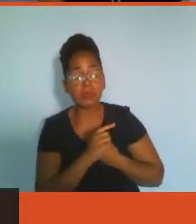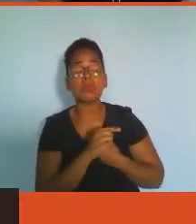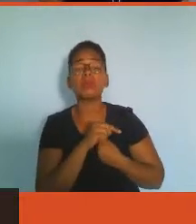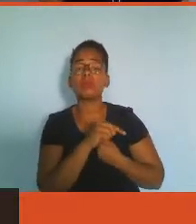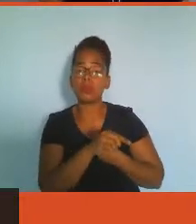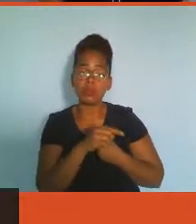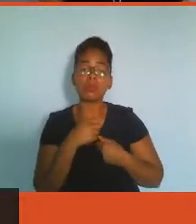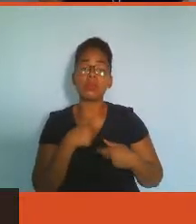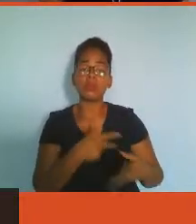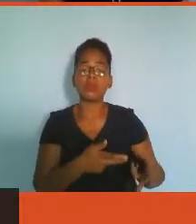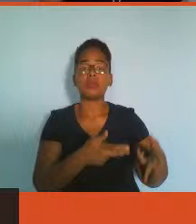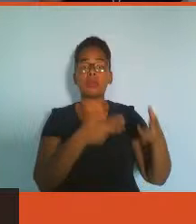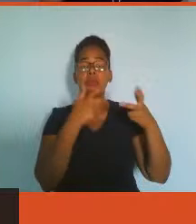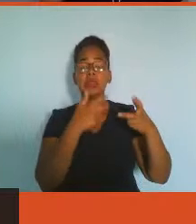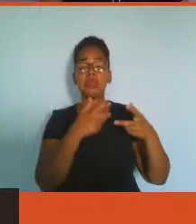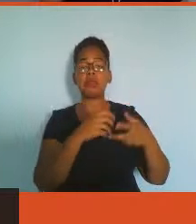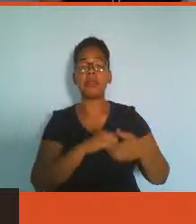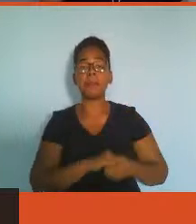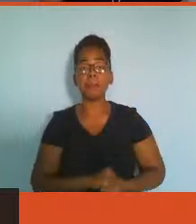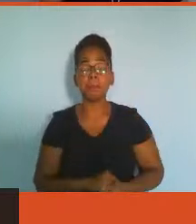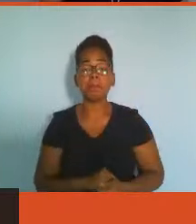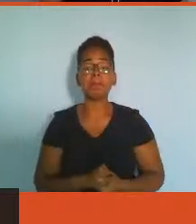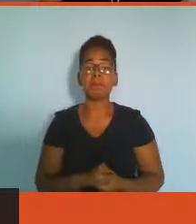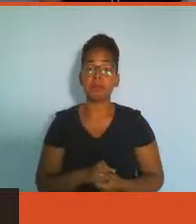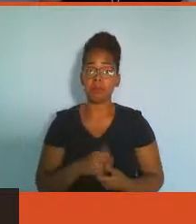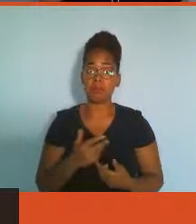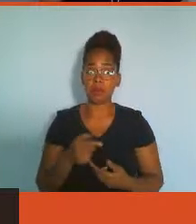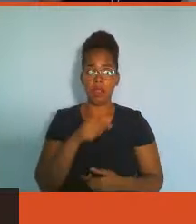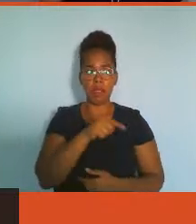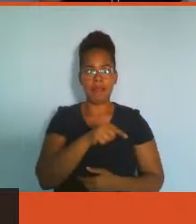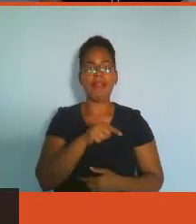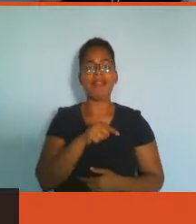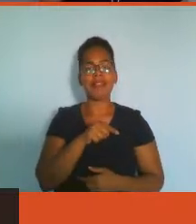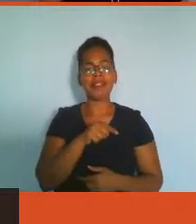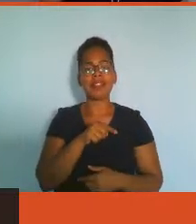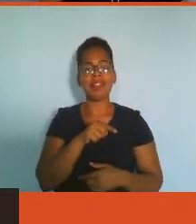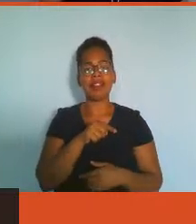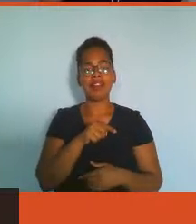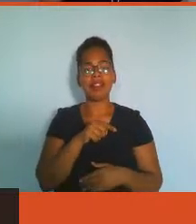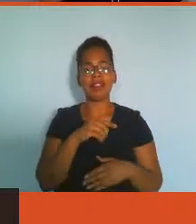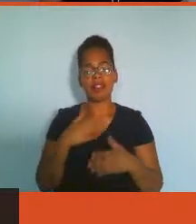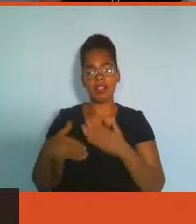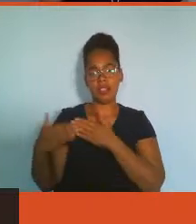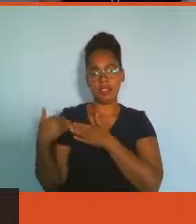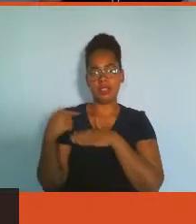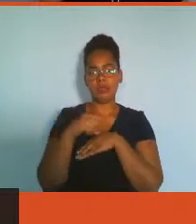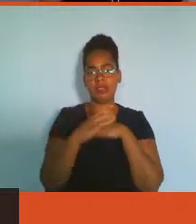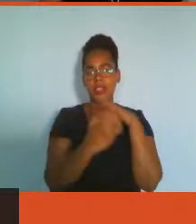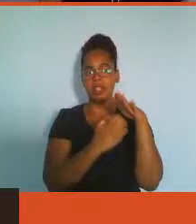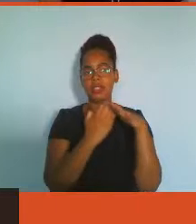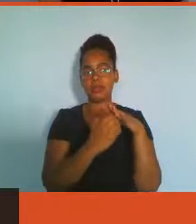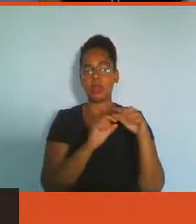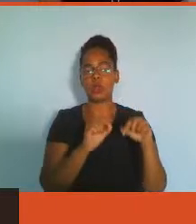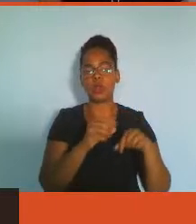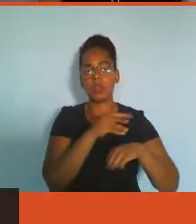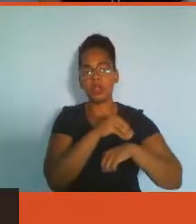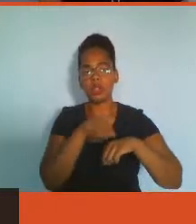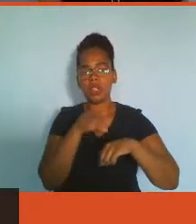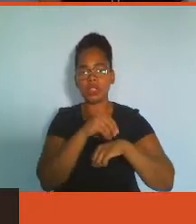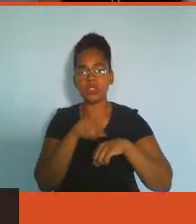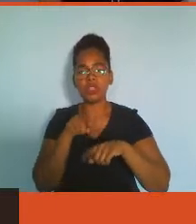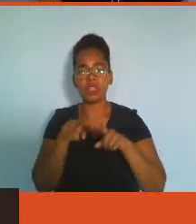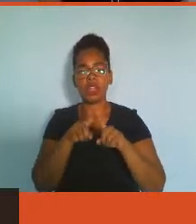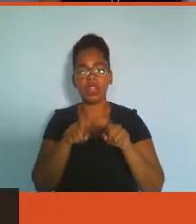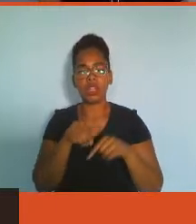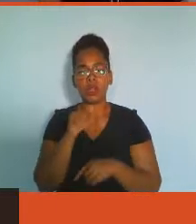engrenagem e isso é responsabilidade maior da empresa. O colaborador ele